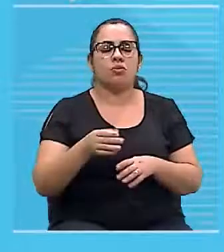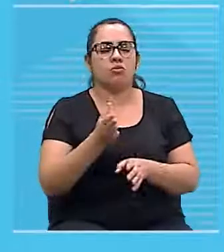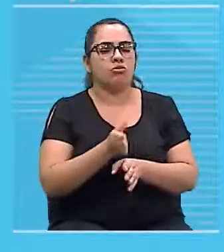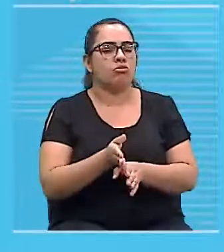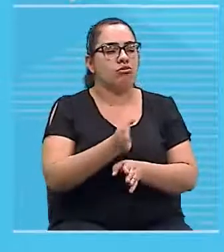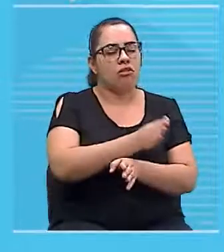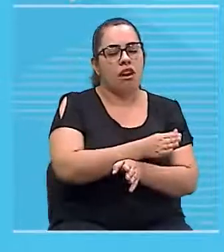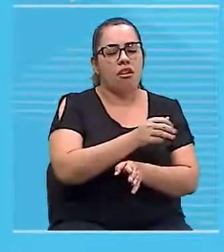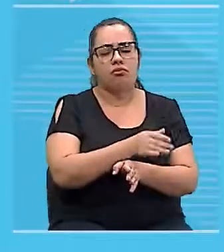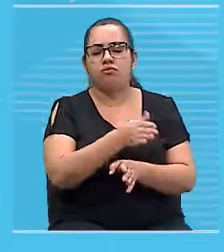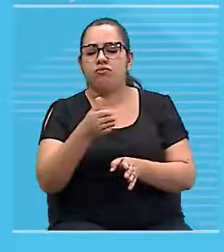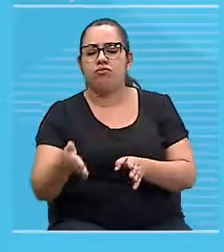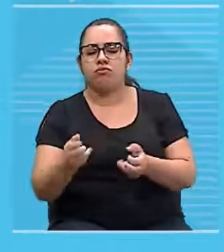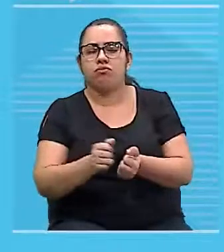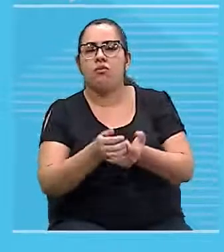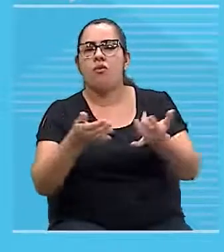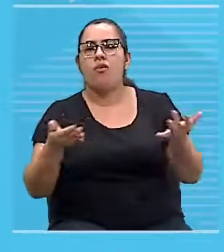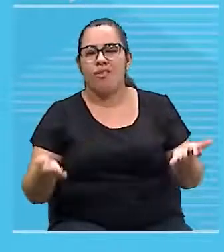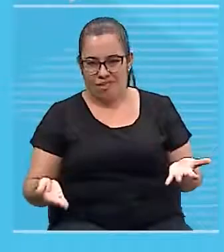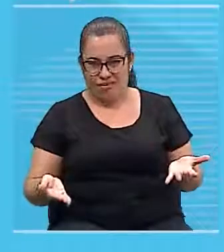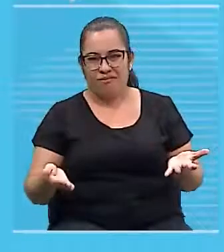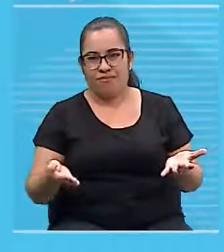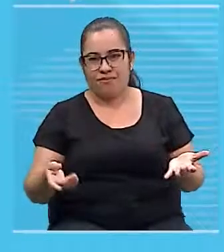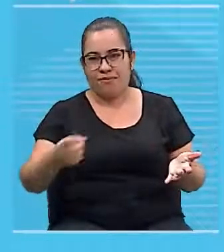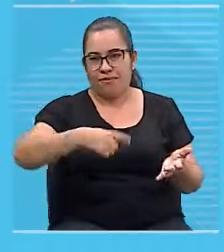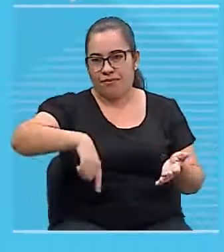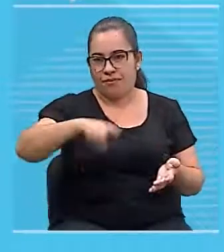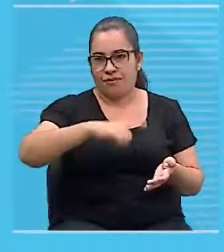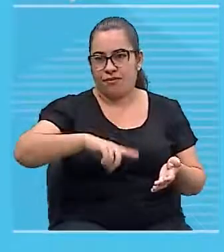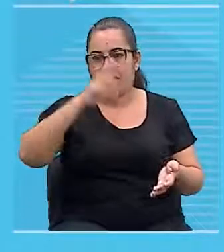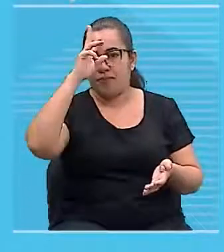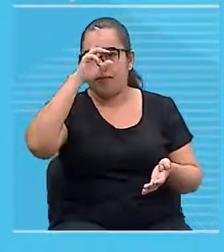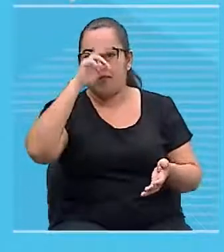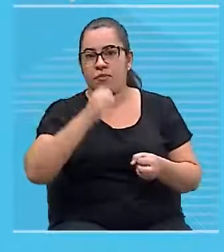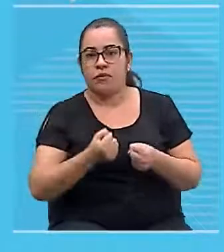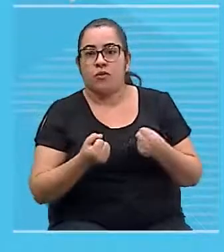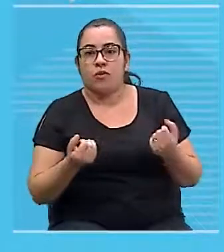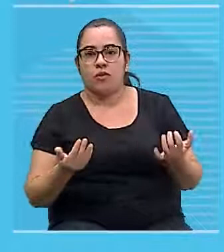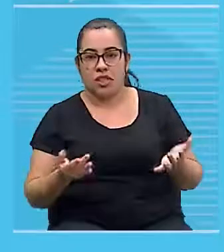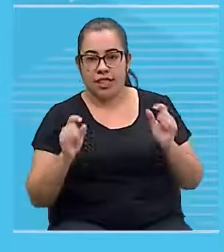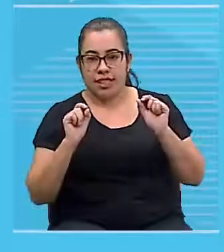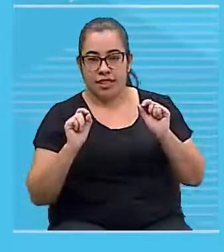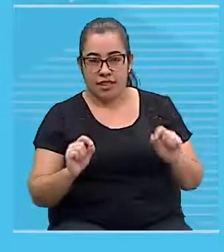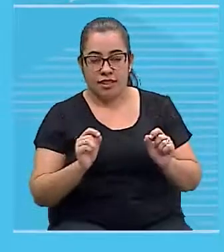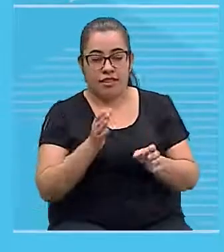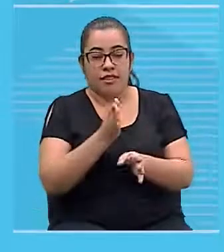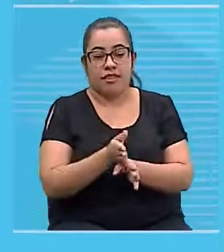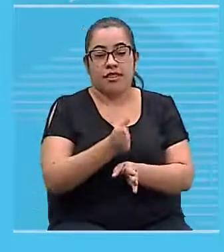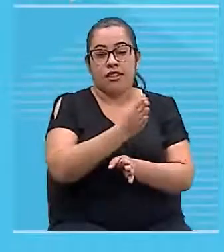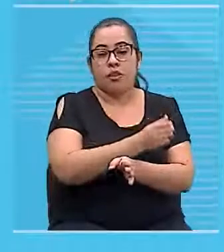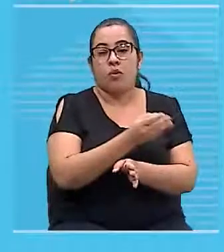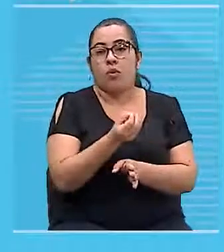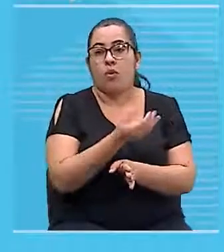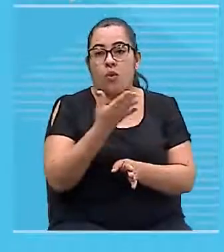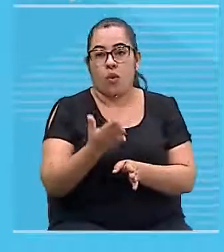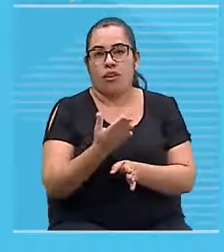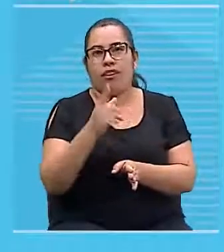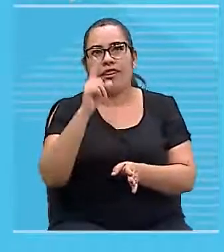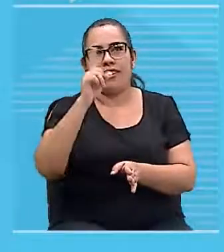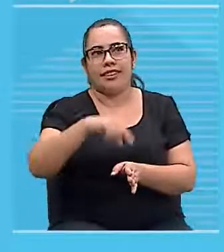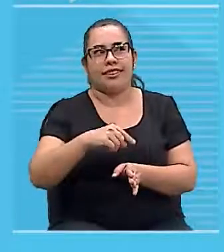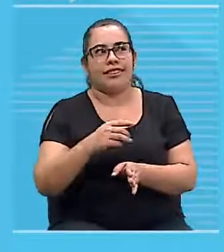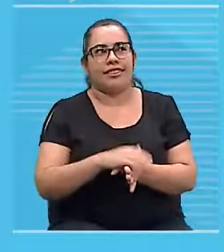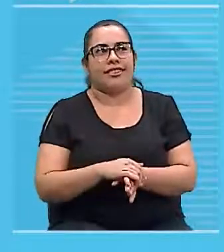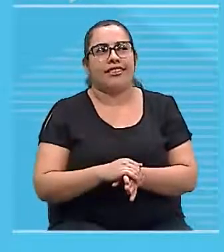está atuando? Aí, a gente vai ter que lembrar que esse lado pode ser para o sentido horário